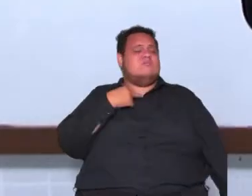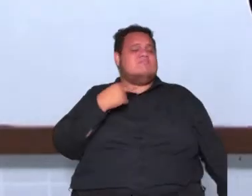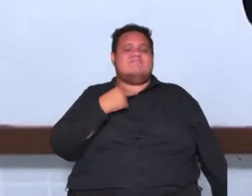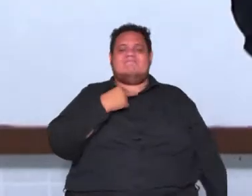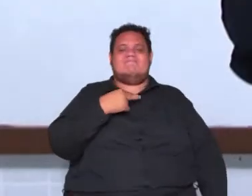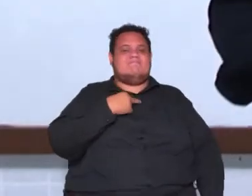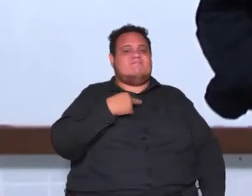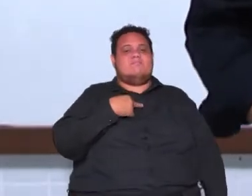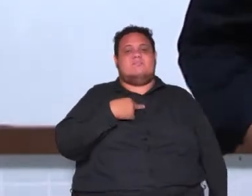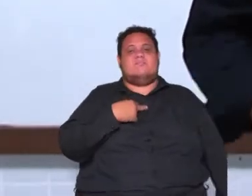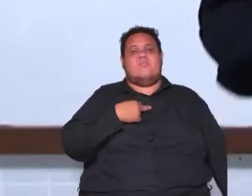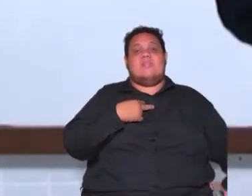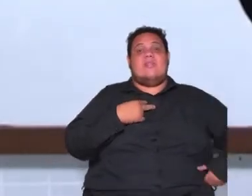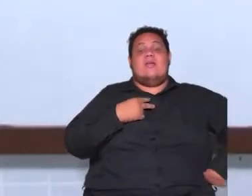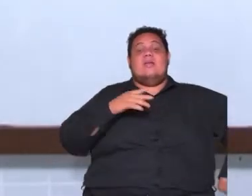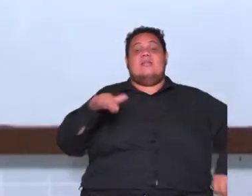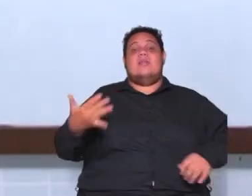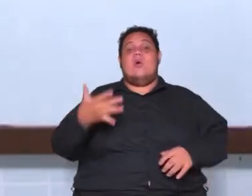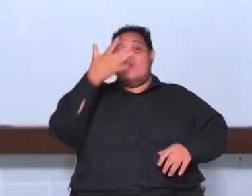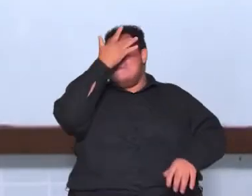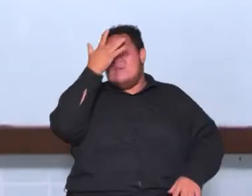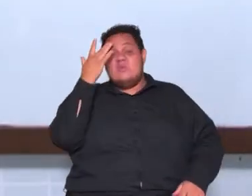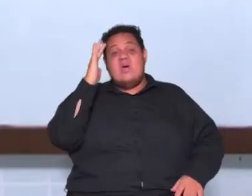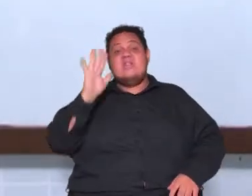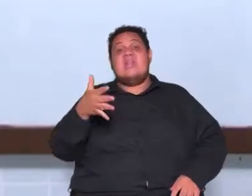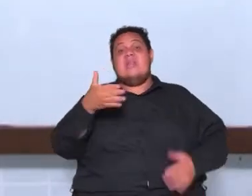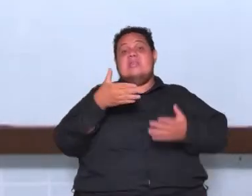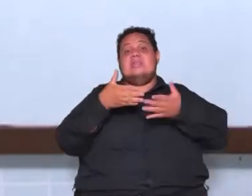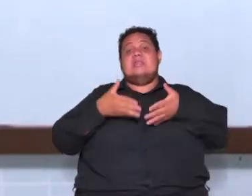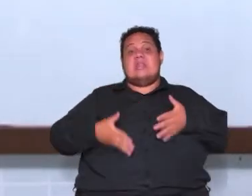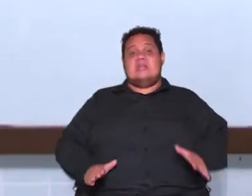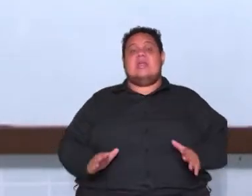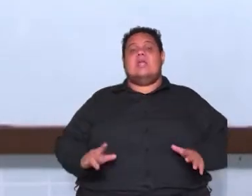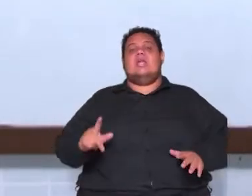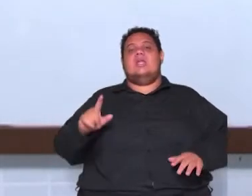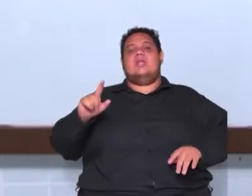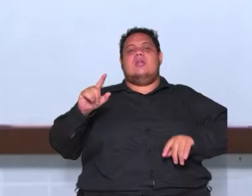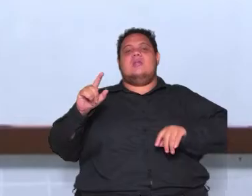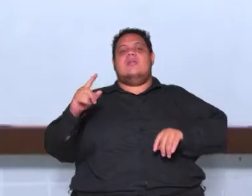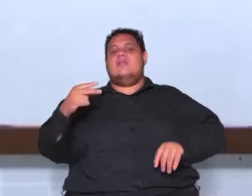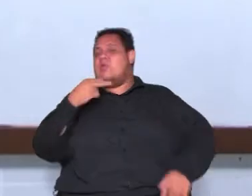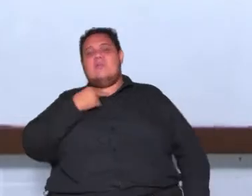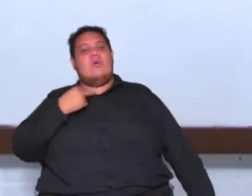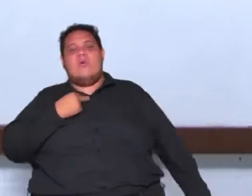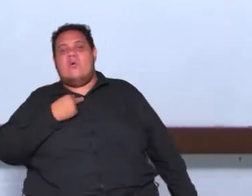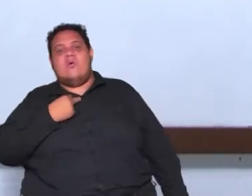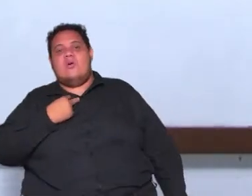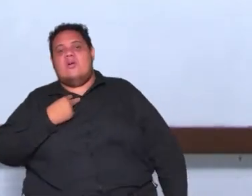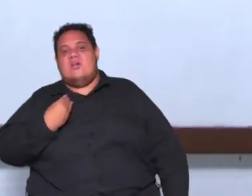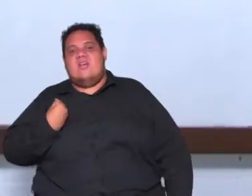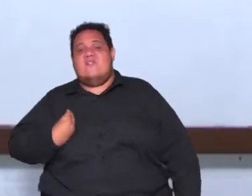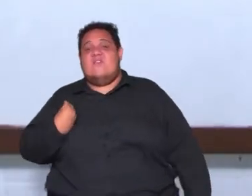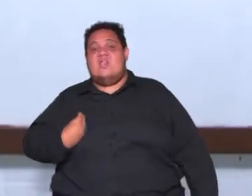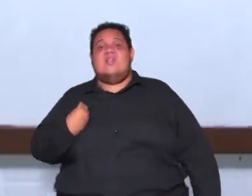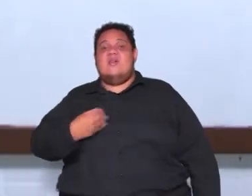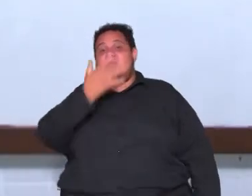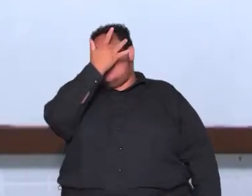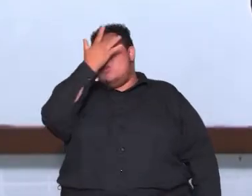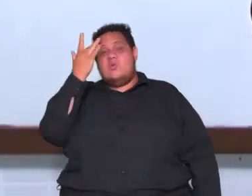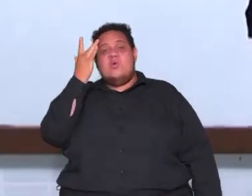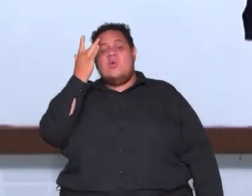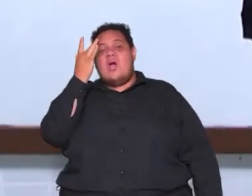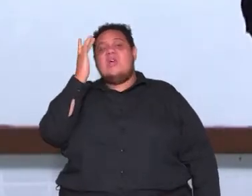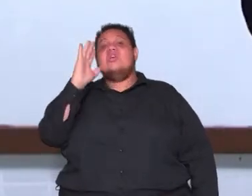já o indivíduo já nasce com direito a vida então você não pode tirar a vida de uma pessoa